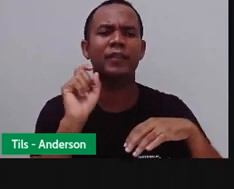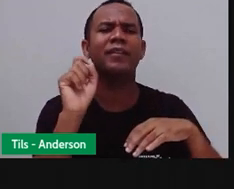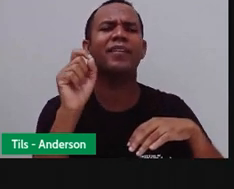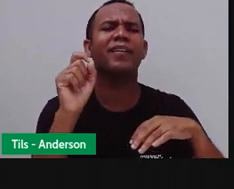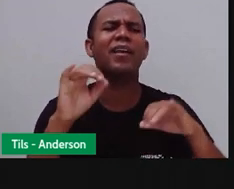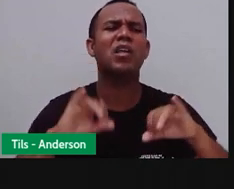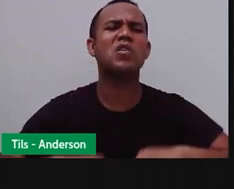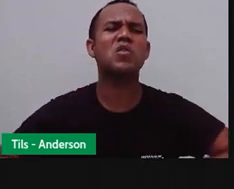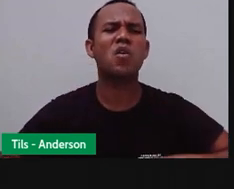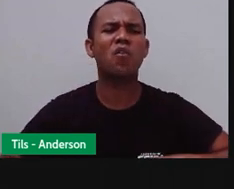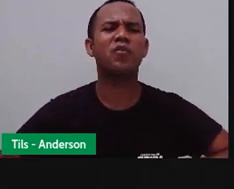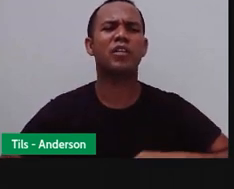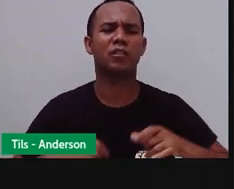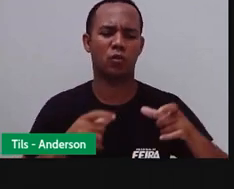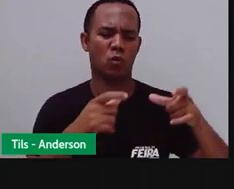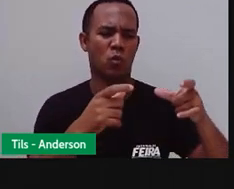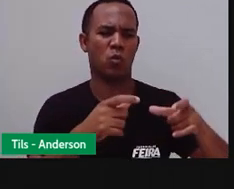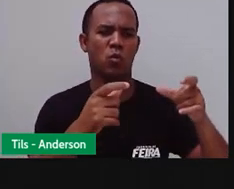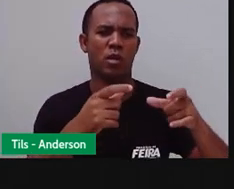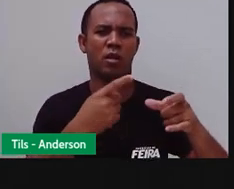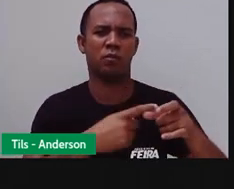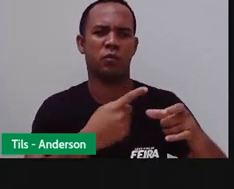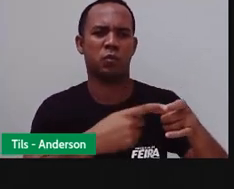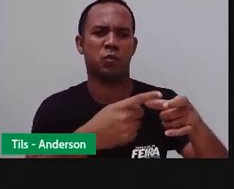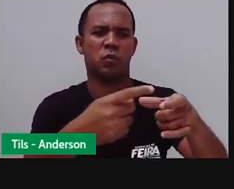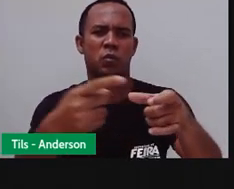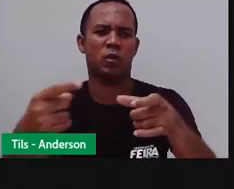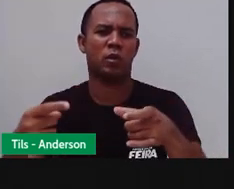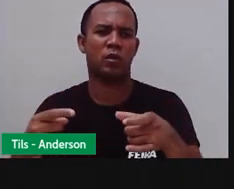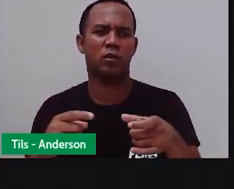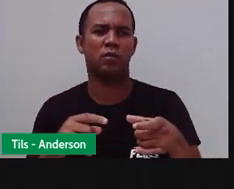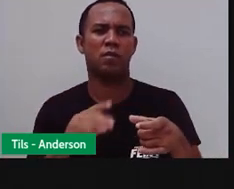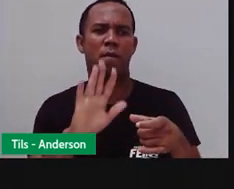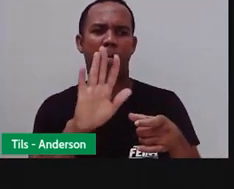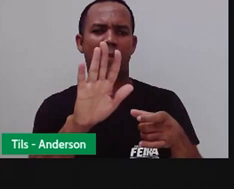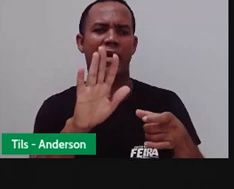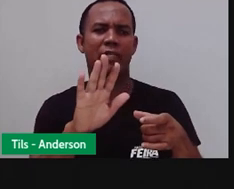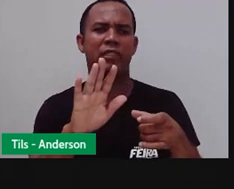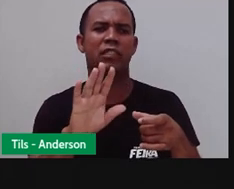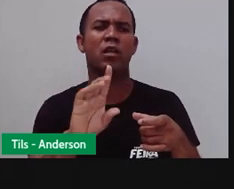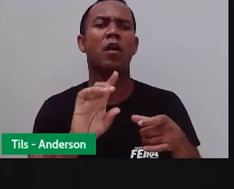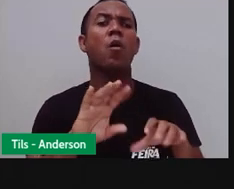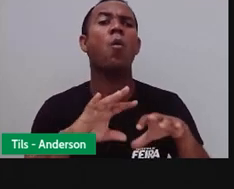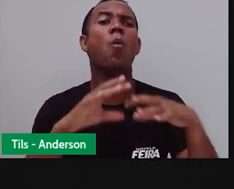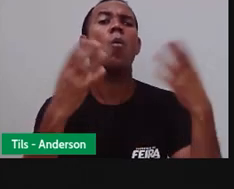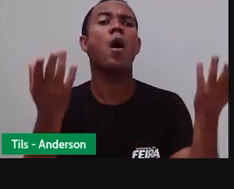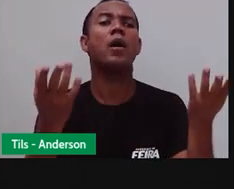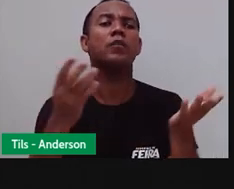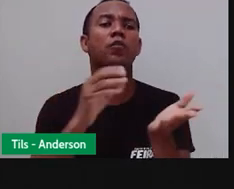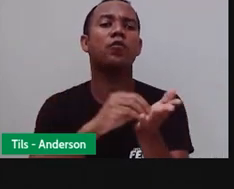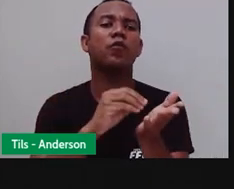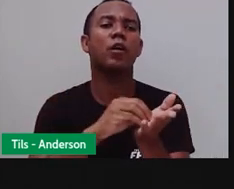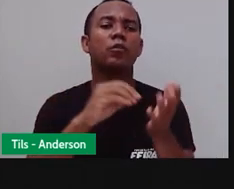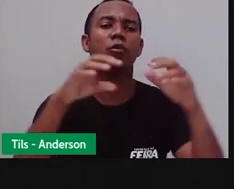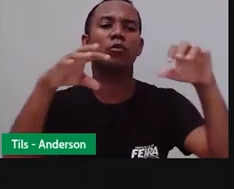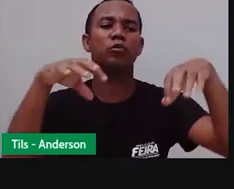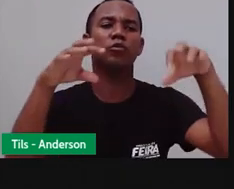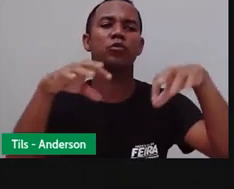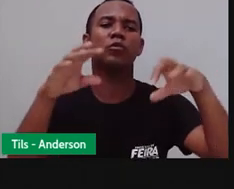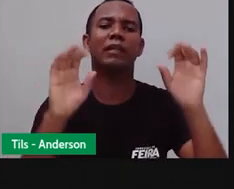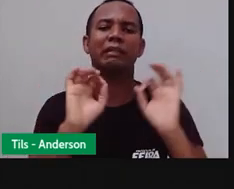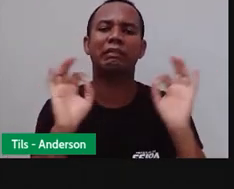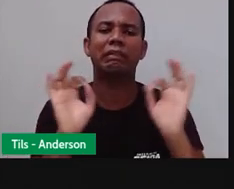Os municípios do norte de Minas. Quando eles sofreram? No período da estiagem prolongada.